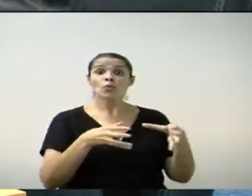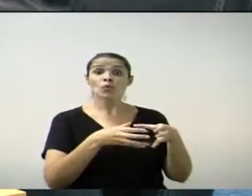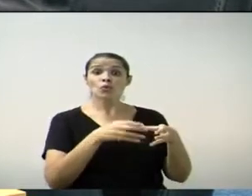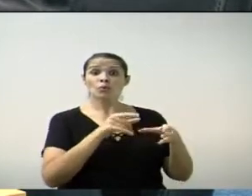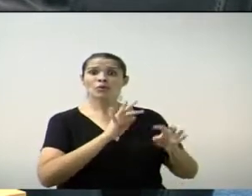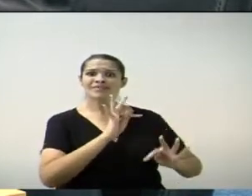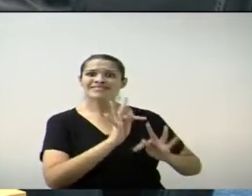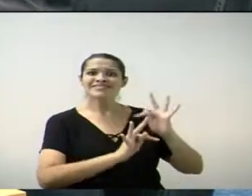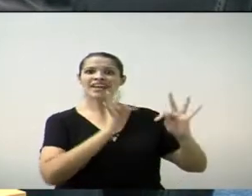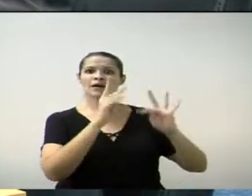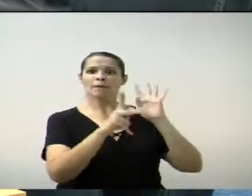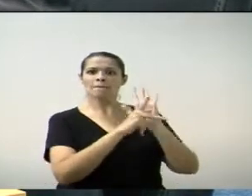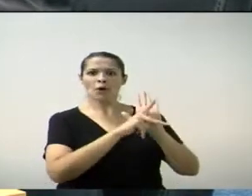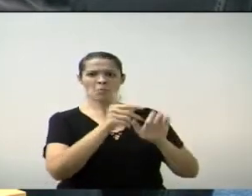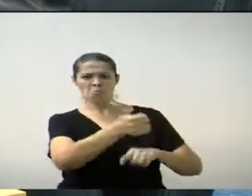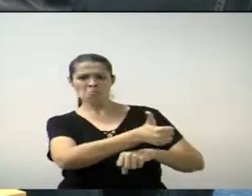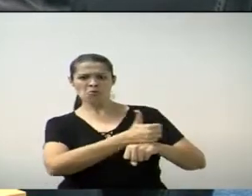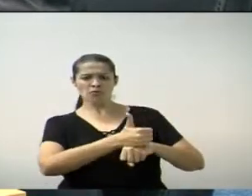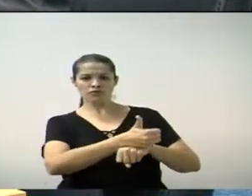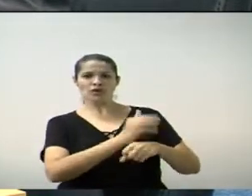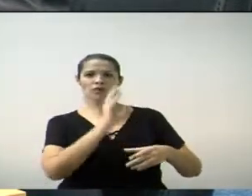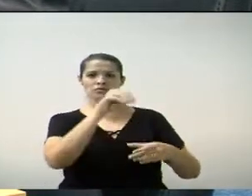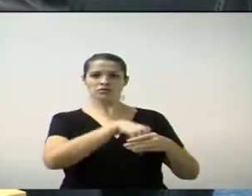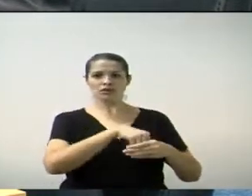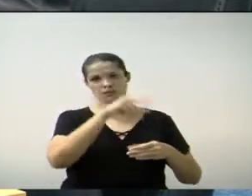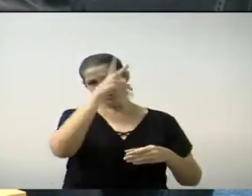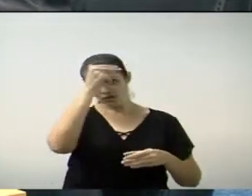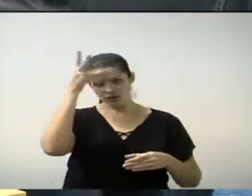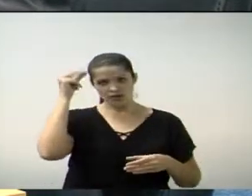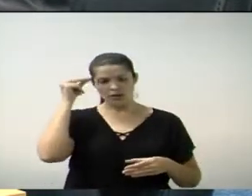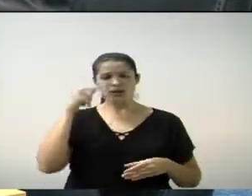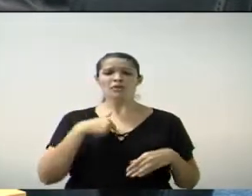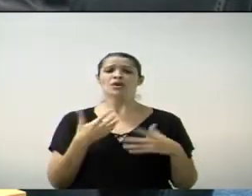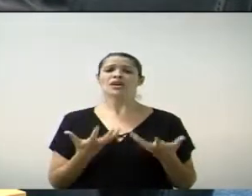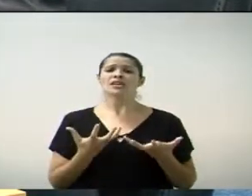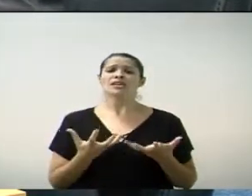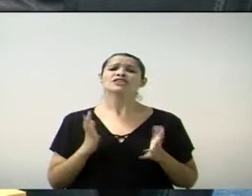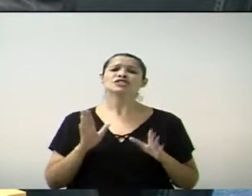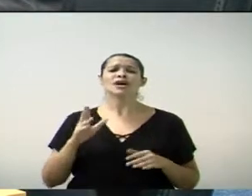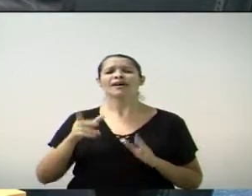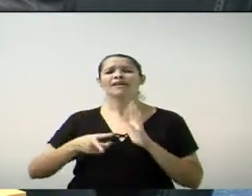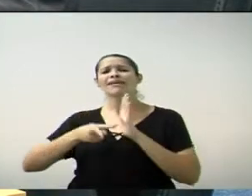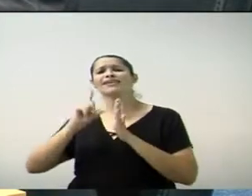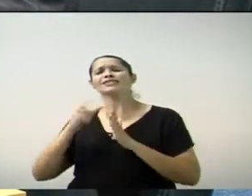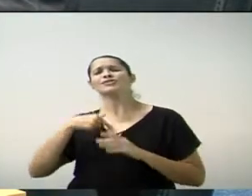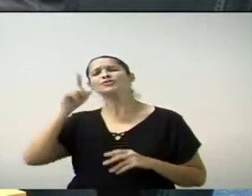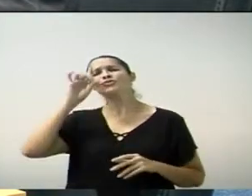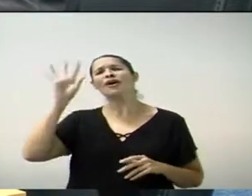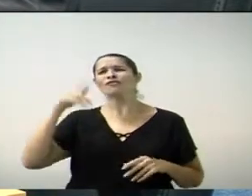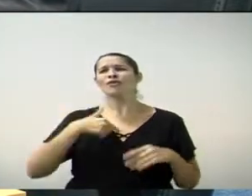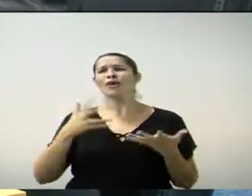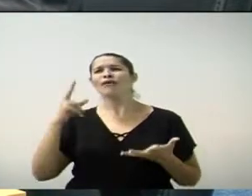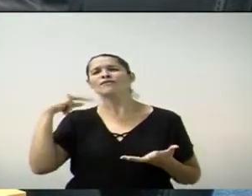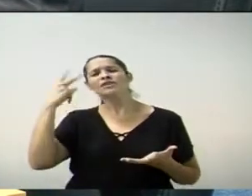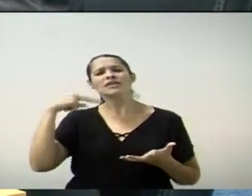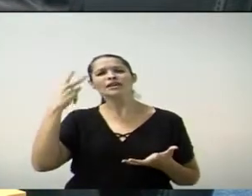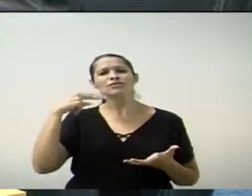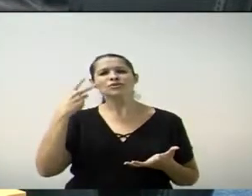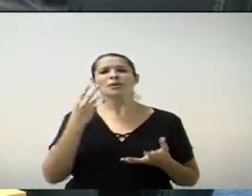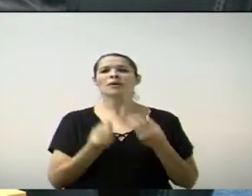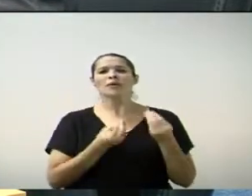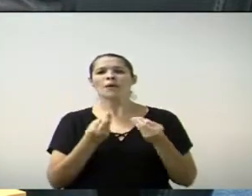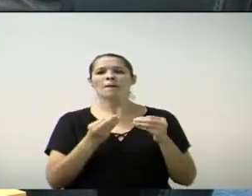meu sonho era, de fato, ser vereador, onde eu tivesse oportunidade de fiscalizar, de fato, um planejamento correto na cidade.